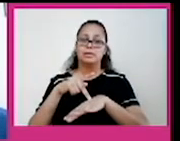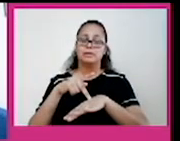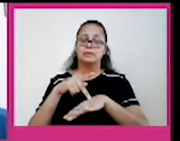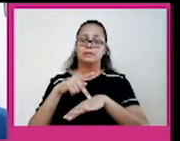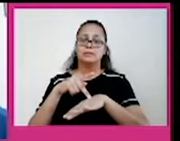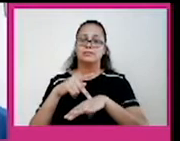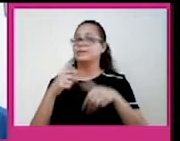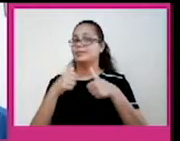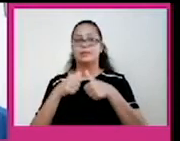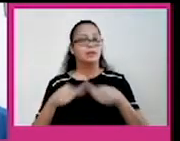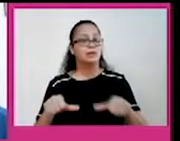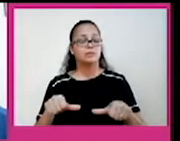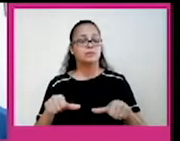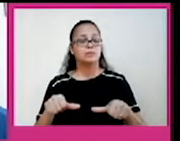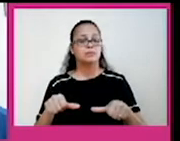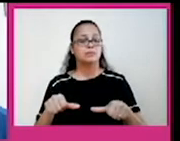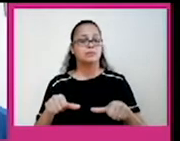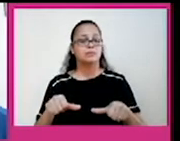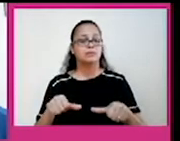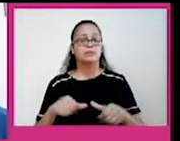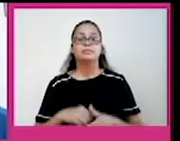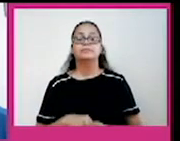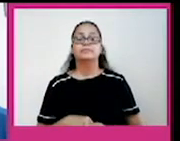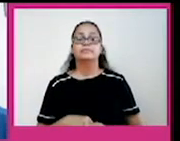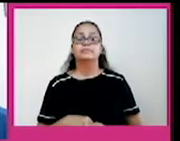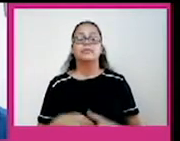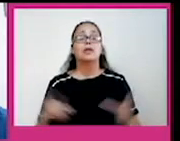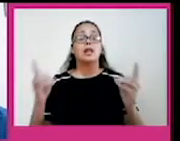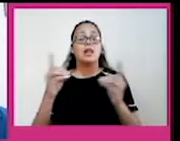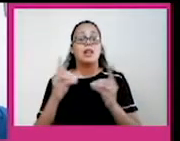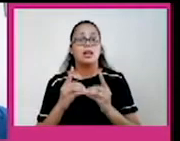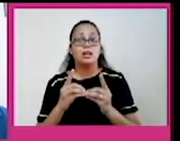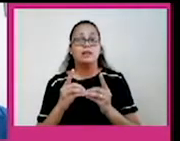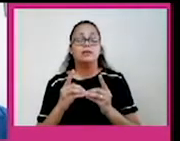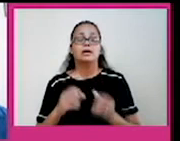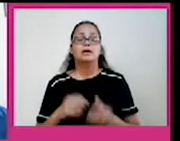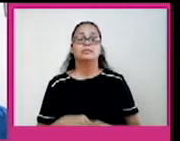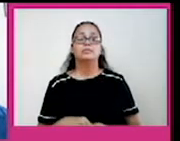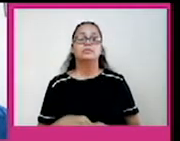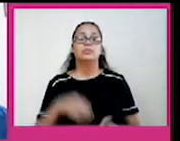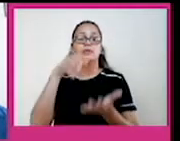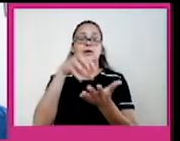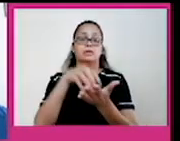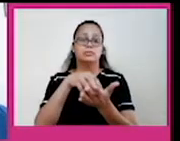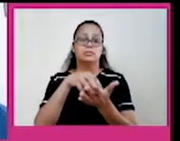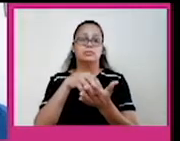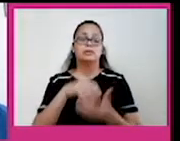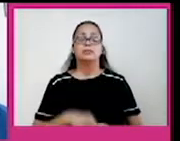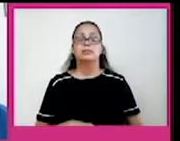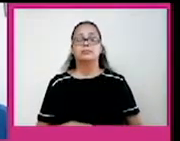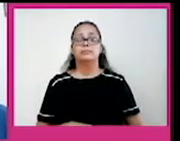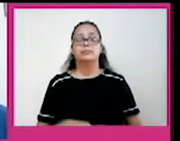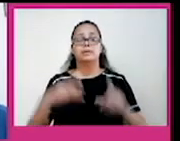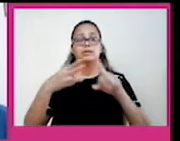está ali em termos continental, ligada à porção continental. Nós